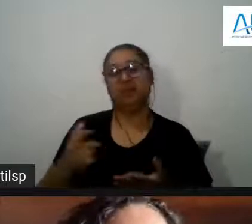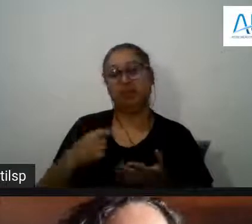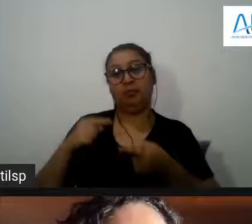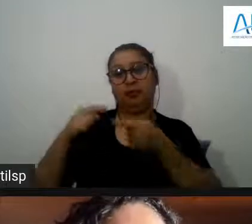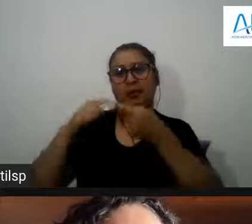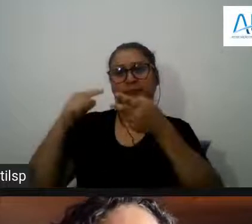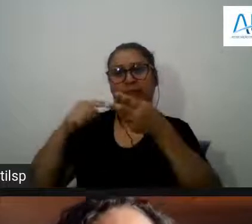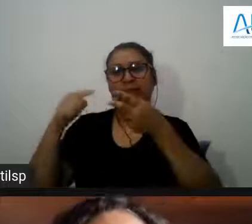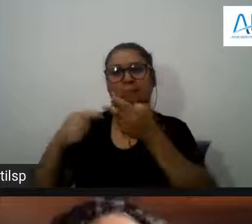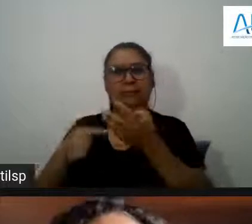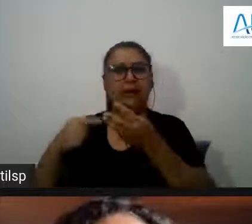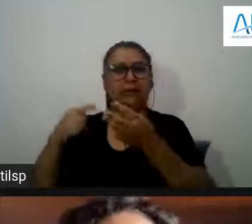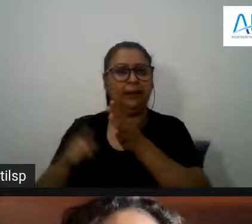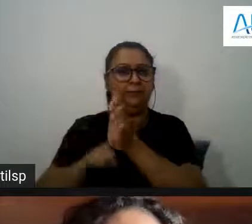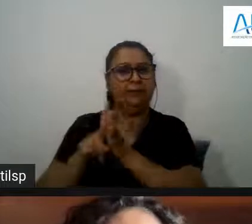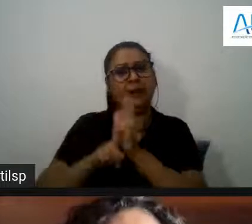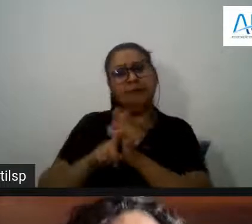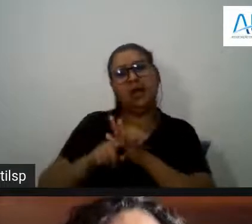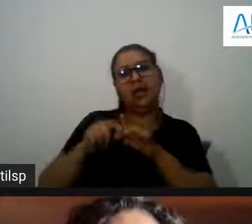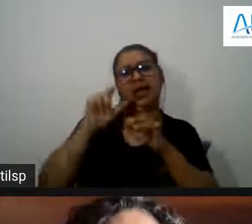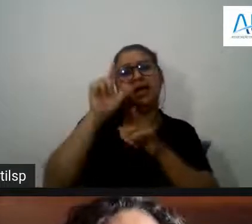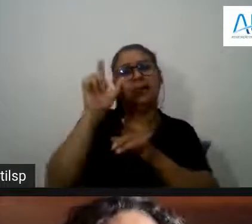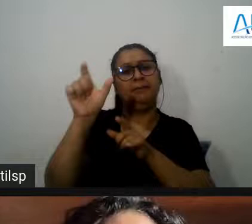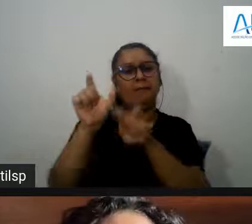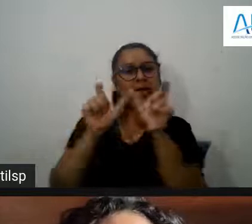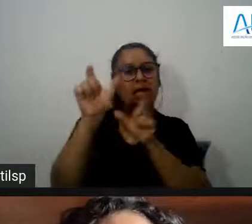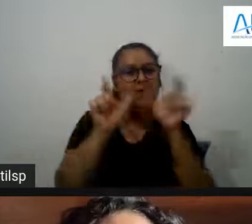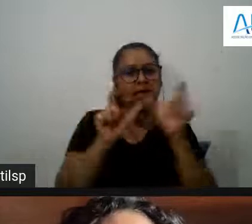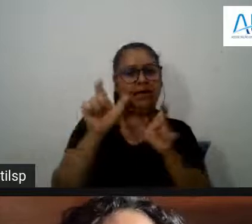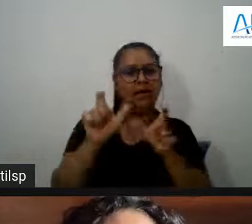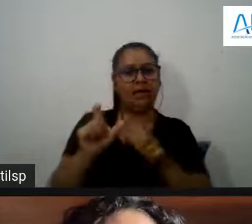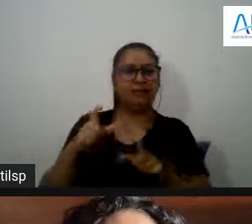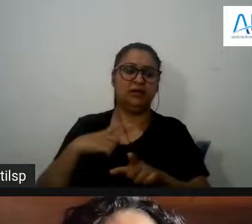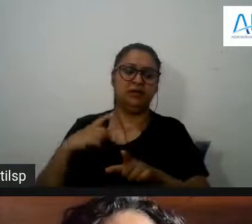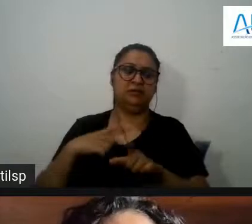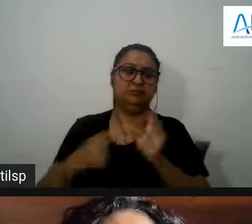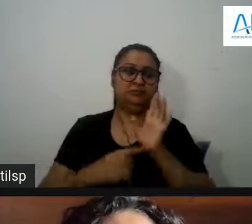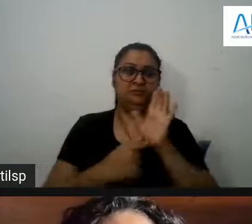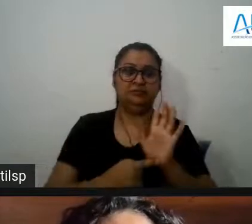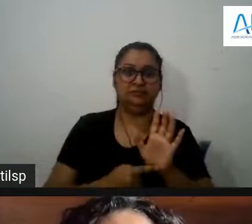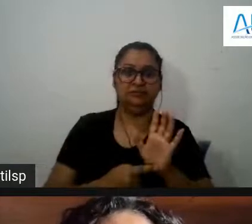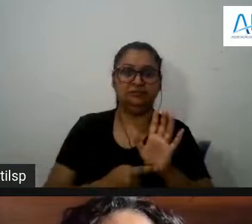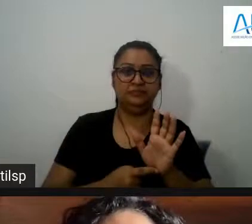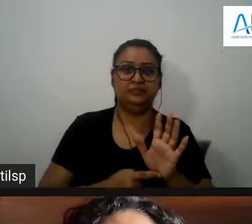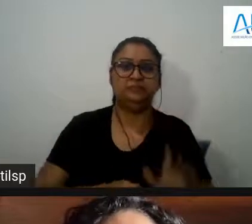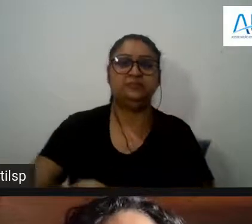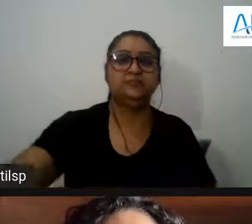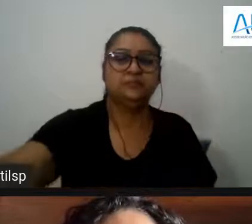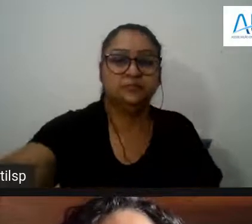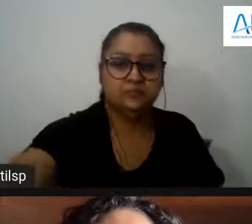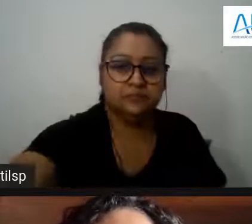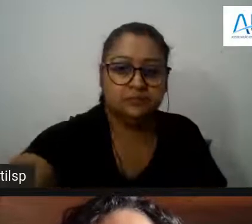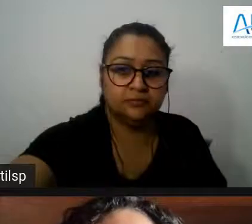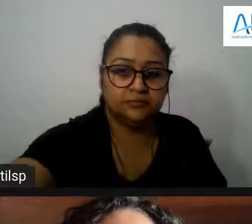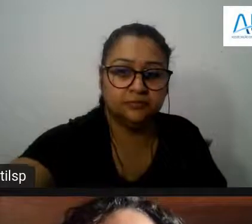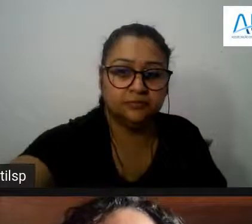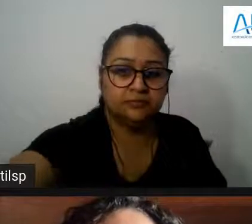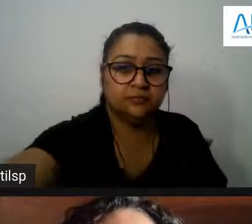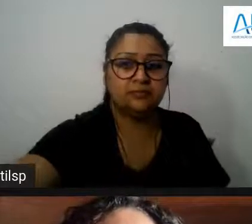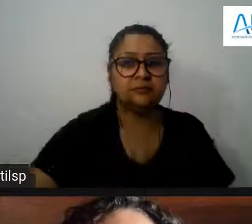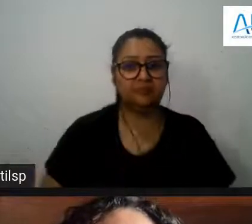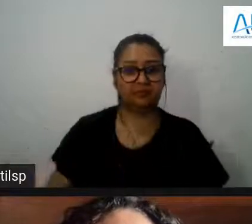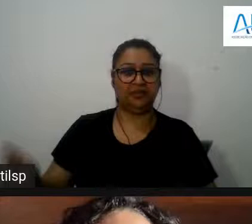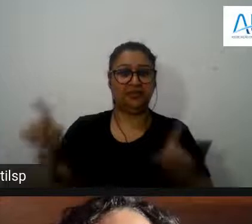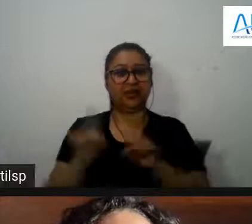estas palavras Carla e pelas questões colocadas deixem-me dizer tenho medo de me esquecer no fim muito obrigada ao trabalho da Rosana e do